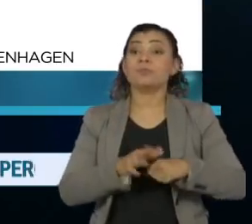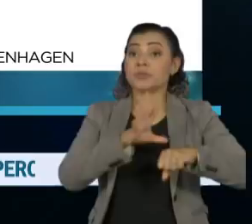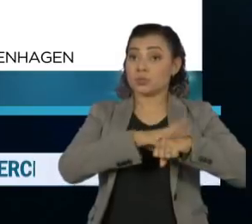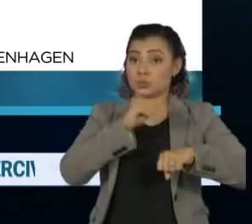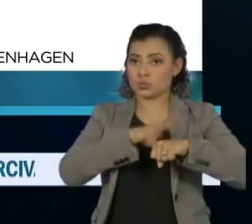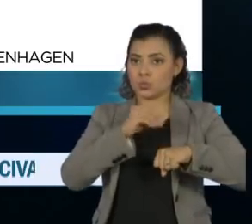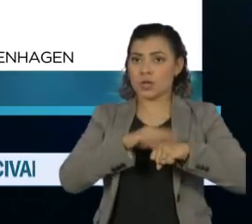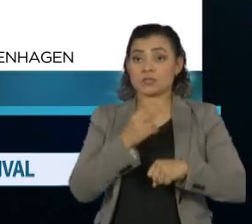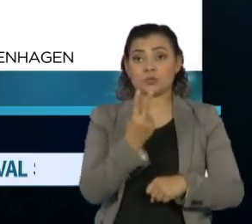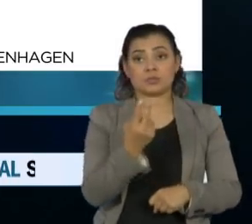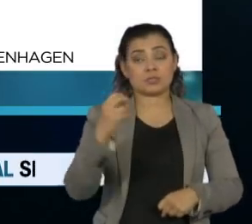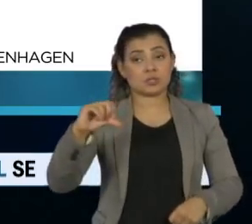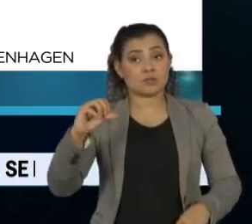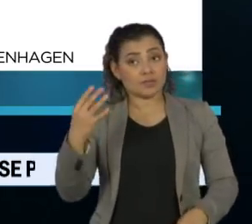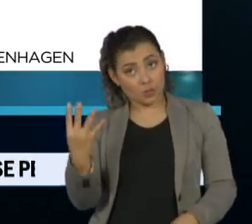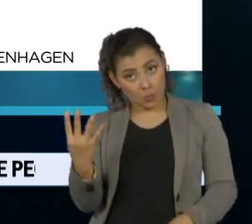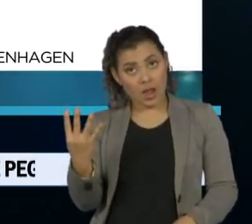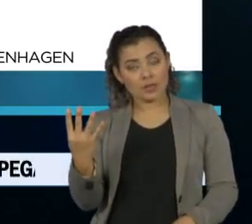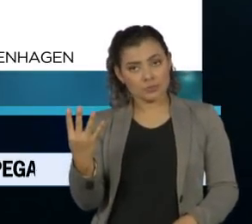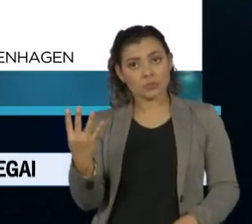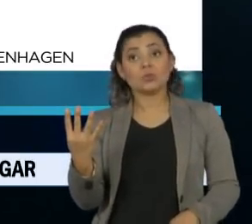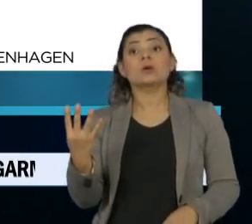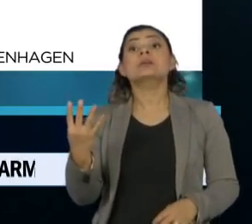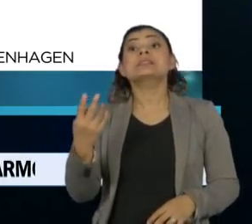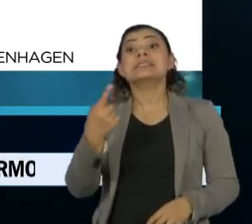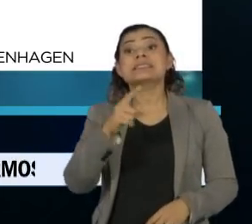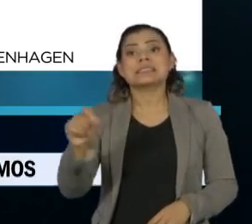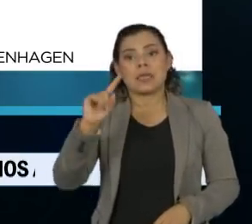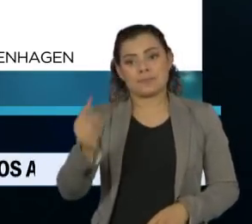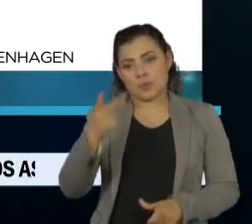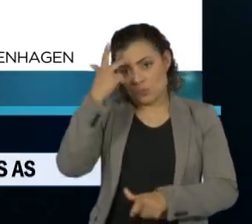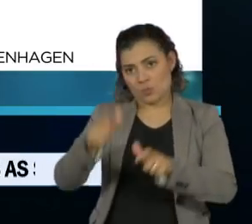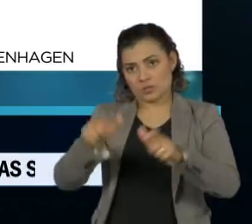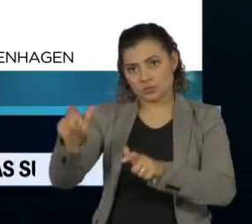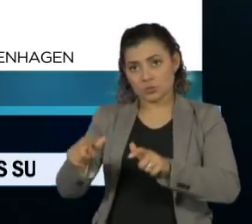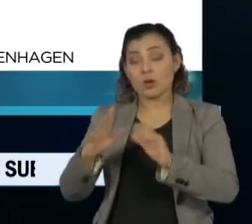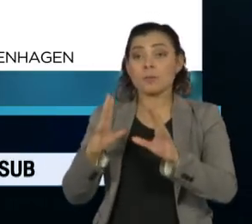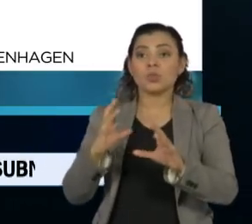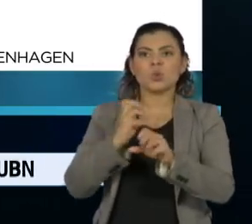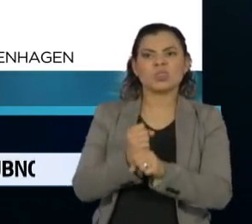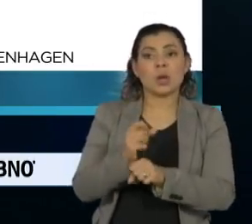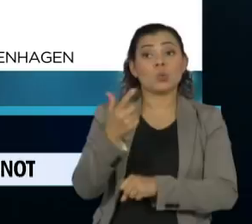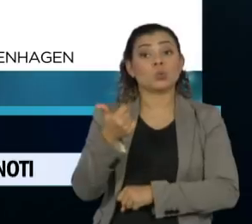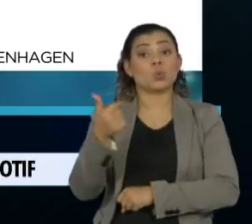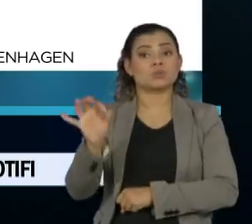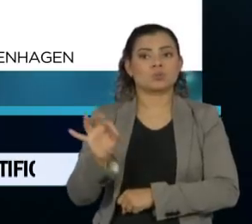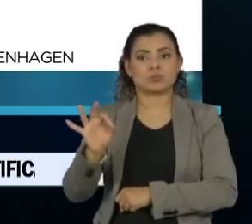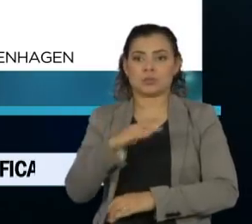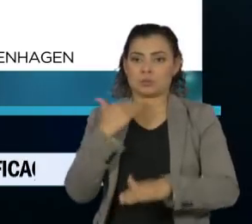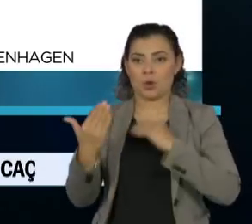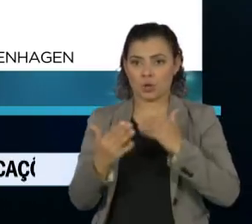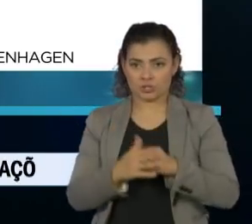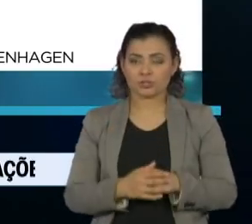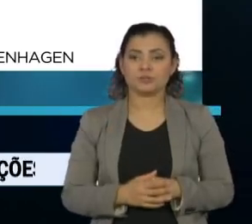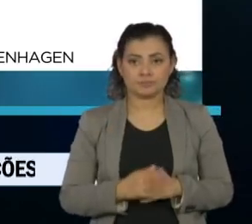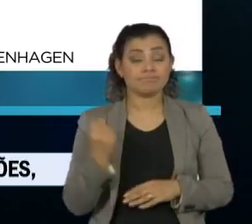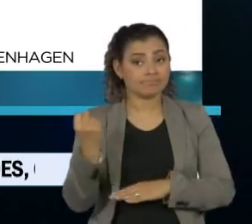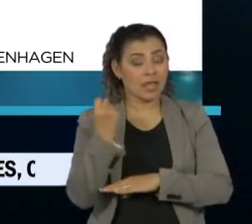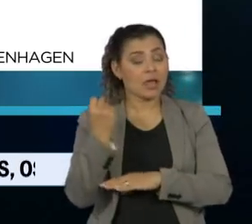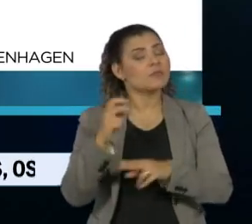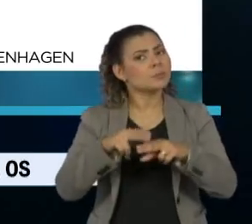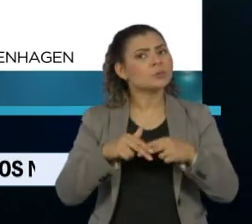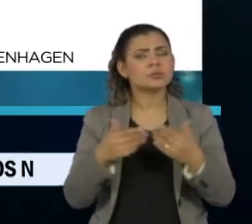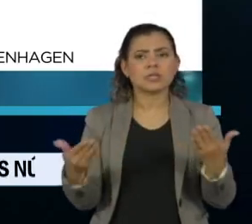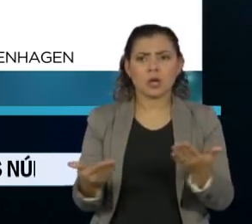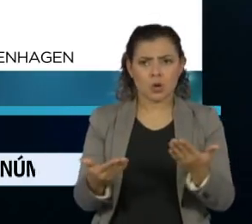registra 294 casos a cada 100 mil pessoas e letalidade de 12%. Essa discrepância não